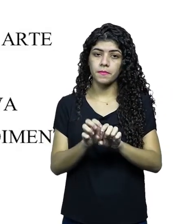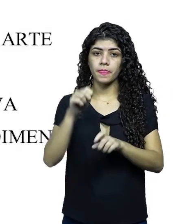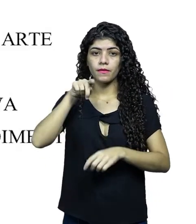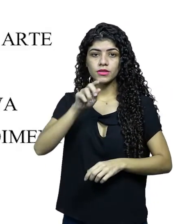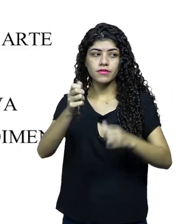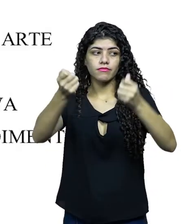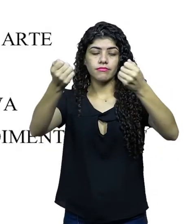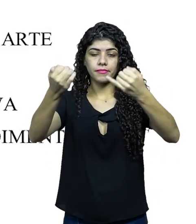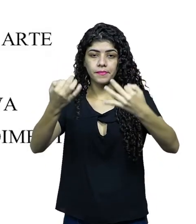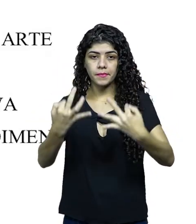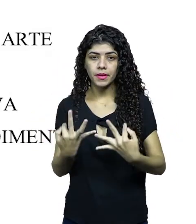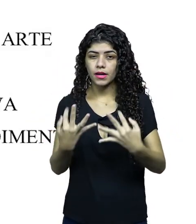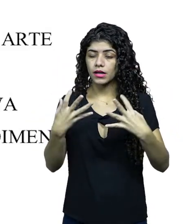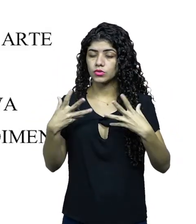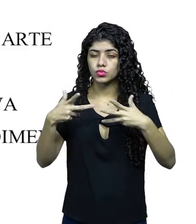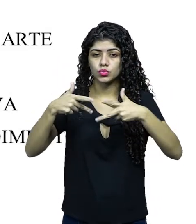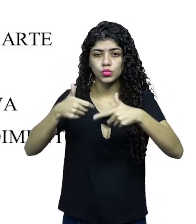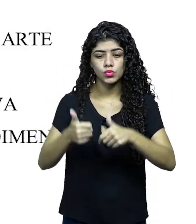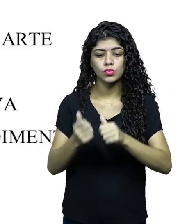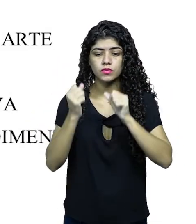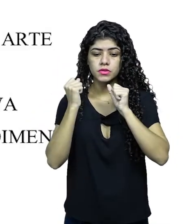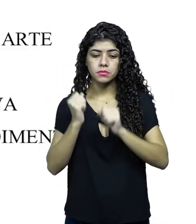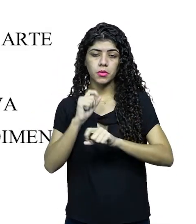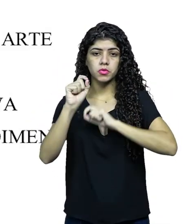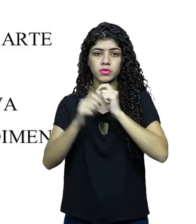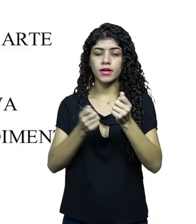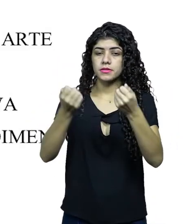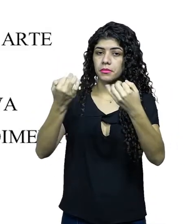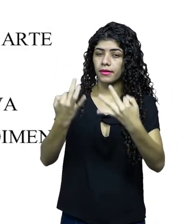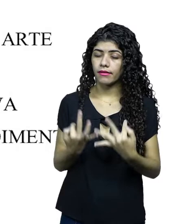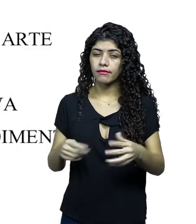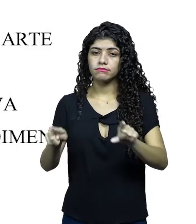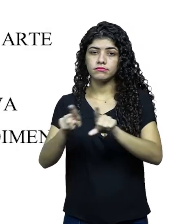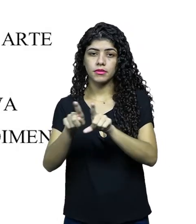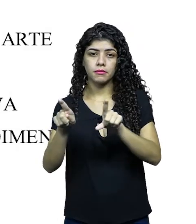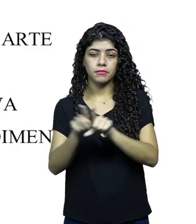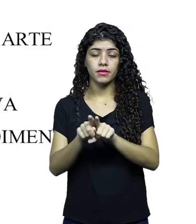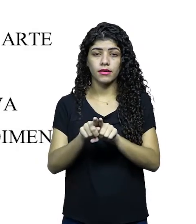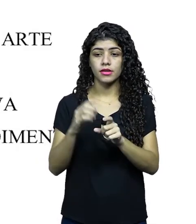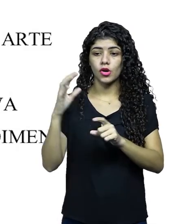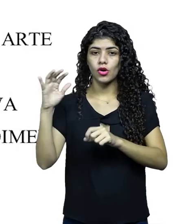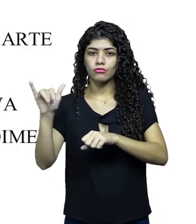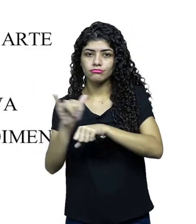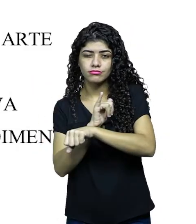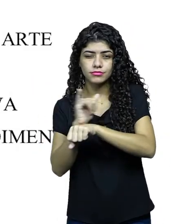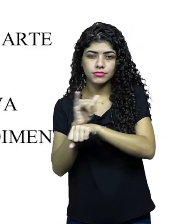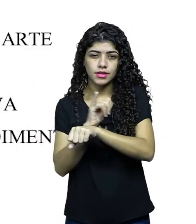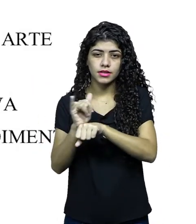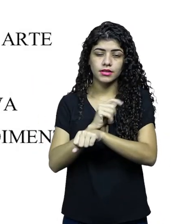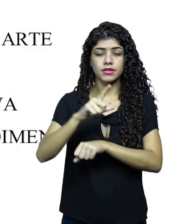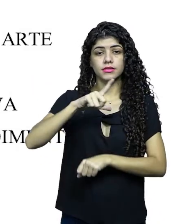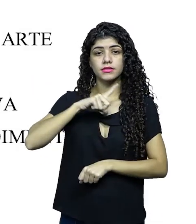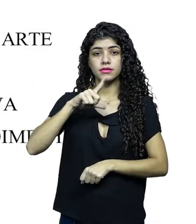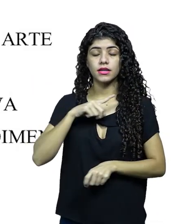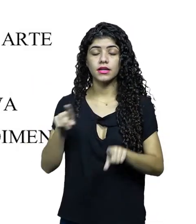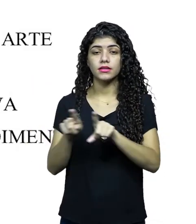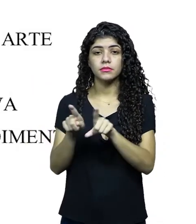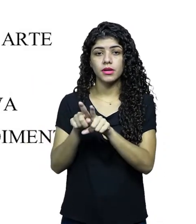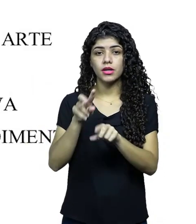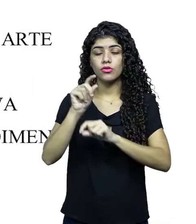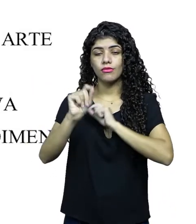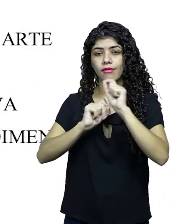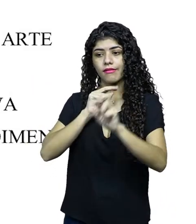de direção dessa obra. Então, você vai explicar tudo aqui. Você pode falar também de técnicas